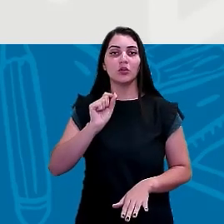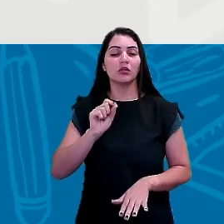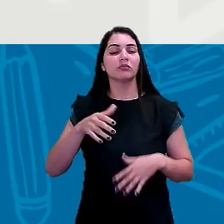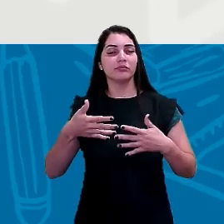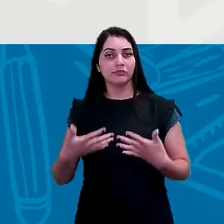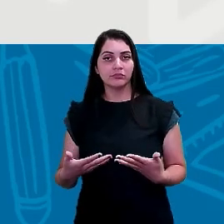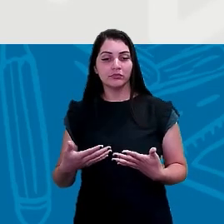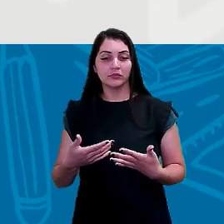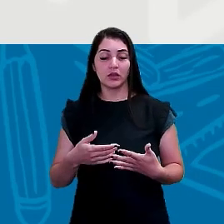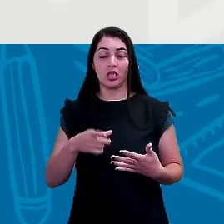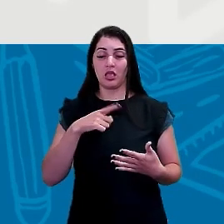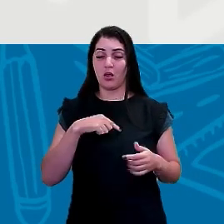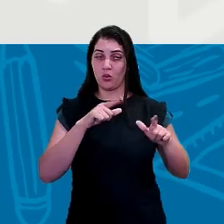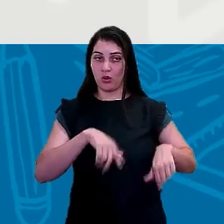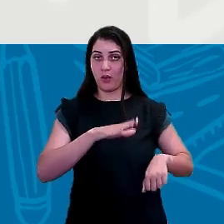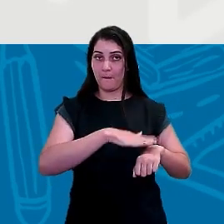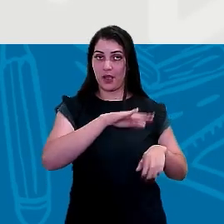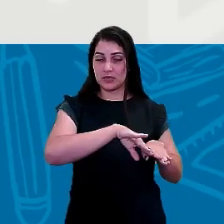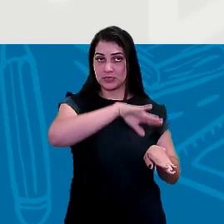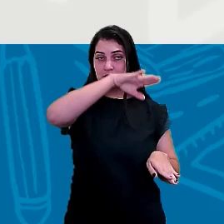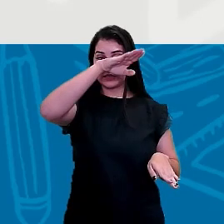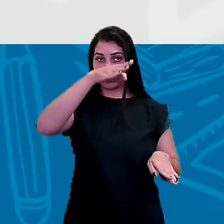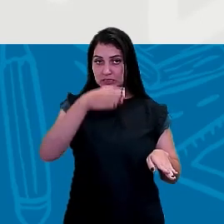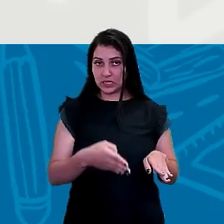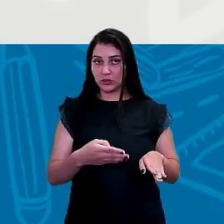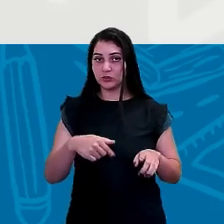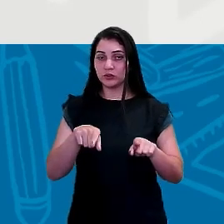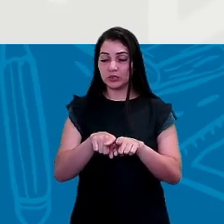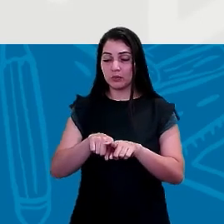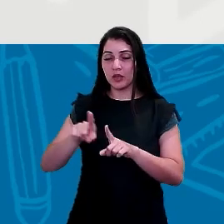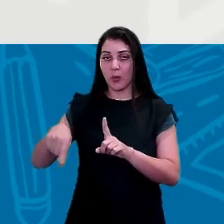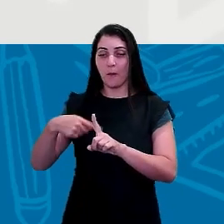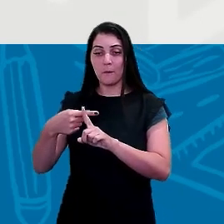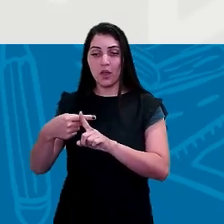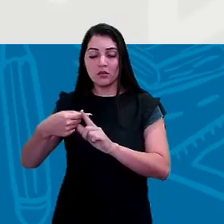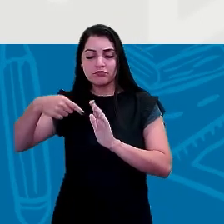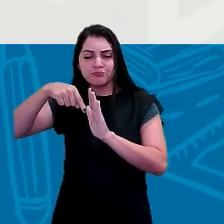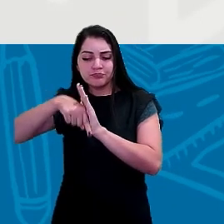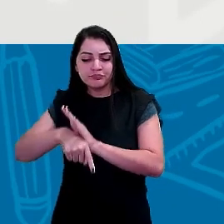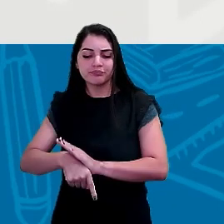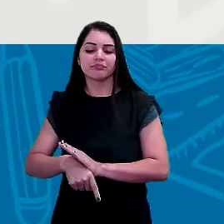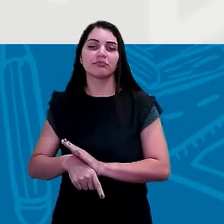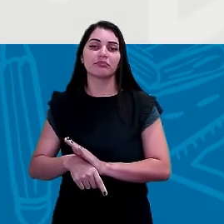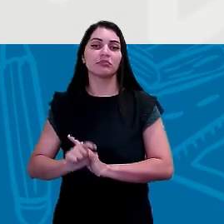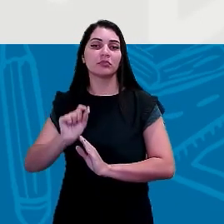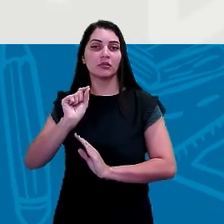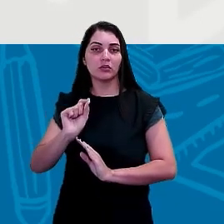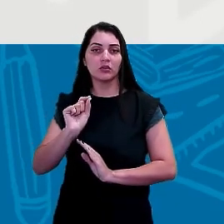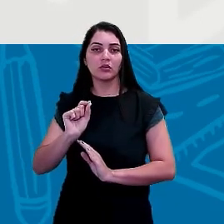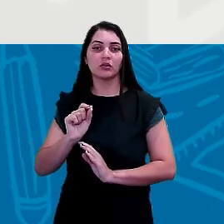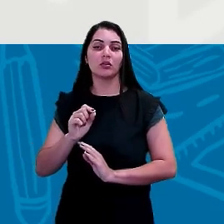a área mais alta, que o Monte Everest, como a depressão mais baixa, que é